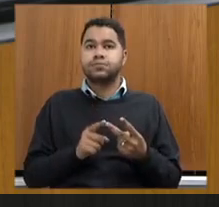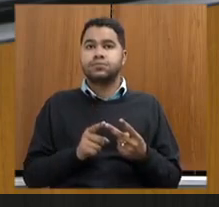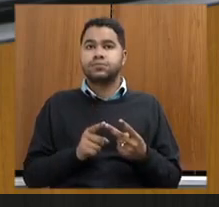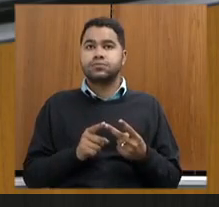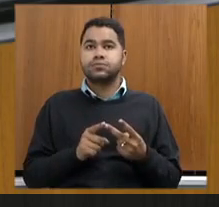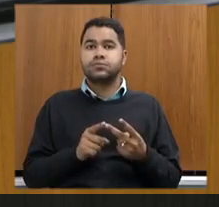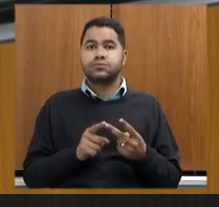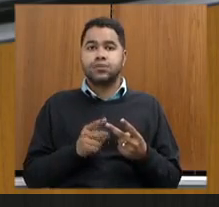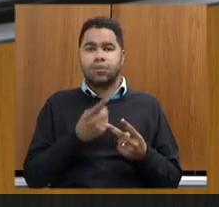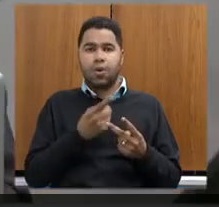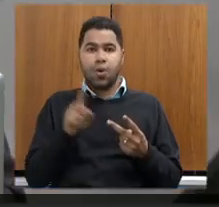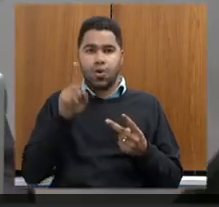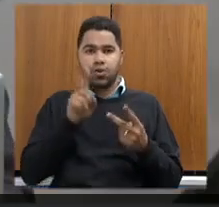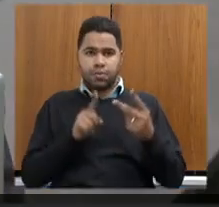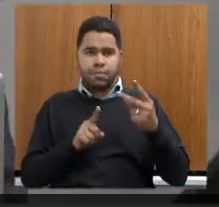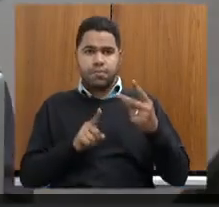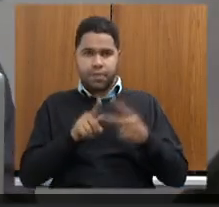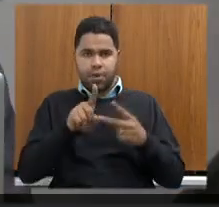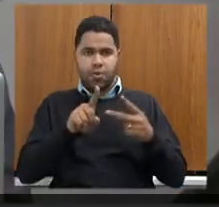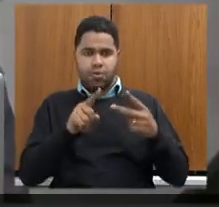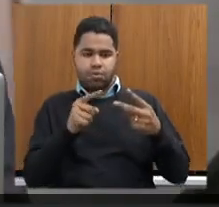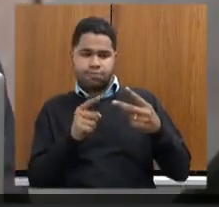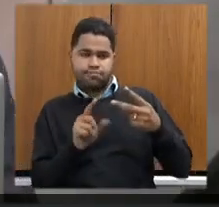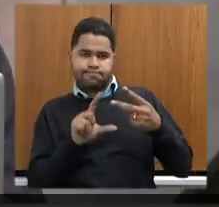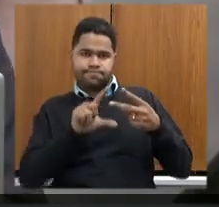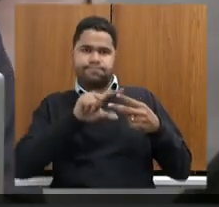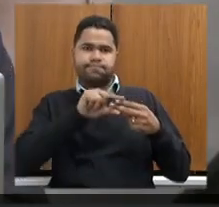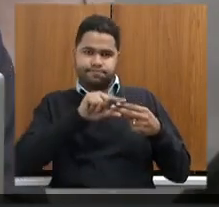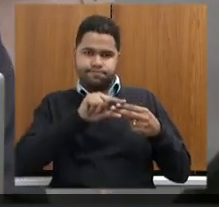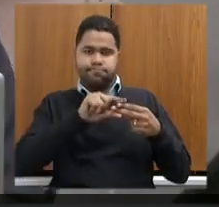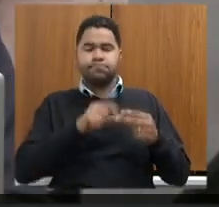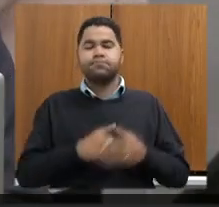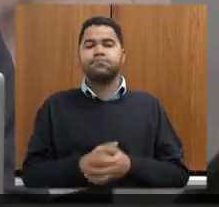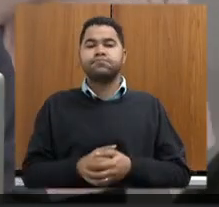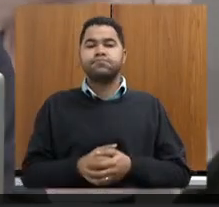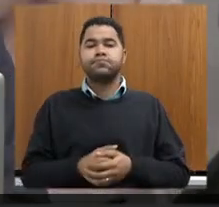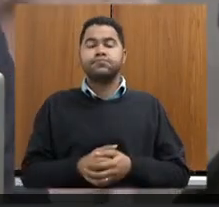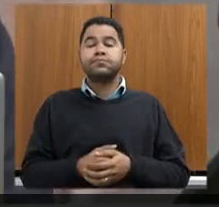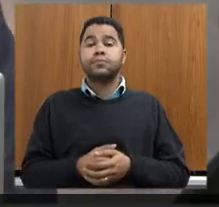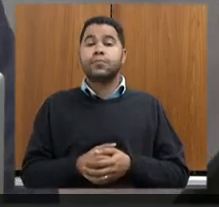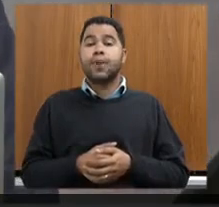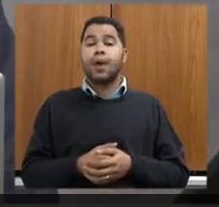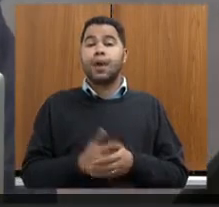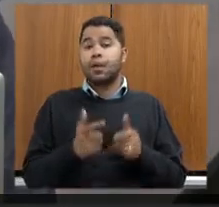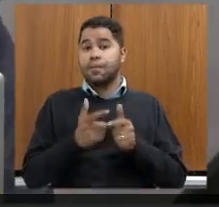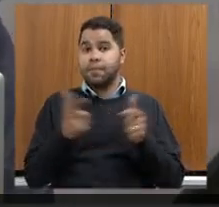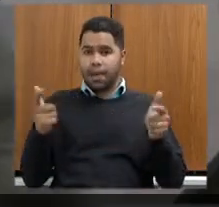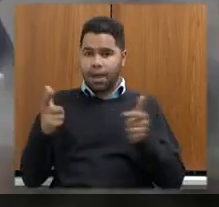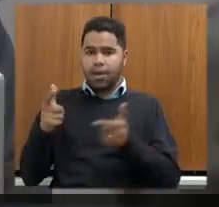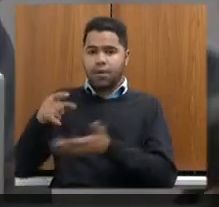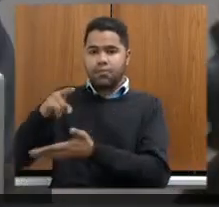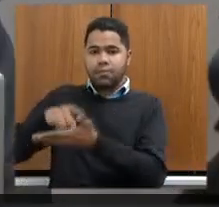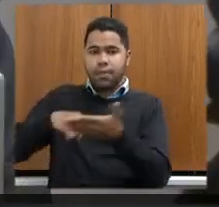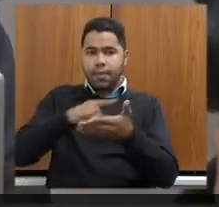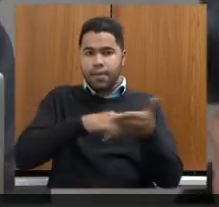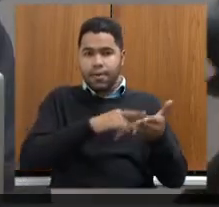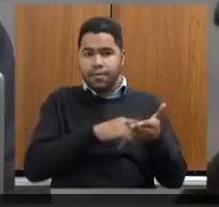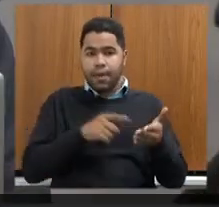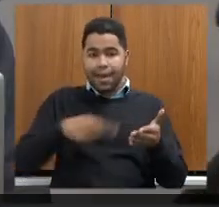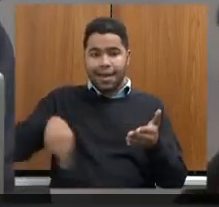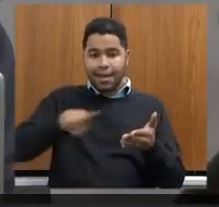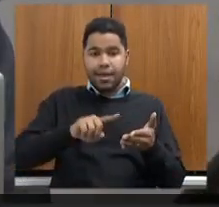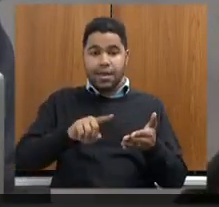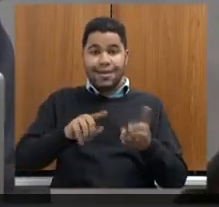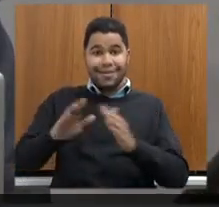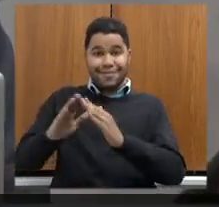colocar uma outra pergunta que tem a ver com o IEF, que a maior parte dos imóveis cadastrados no CAR até o momento registrou